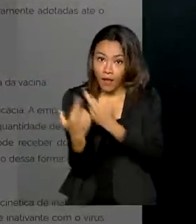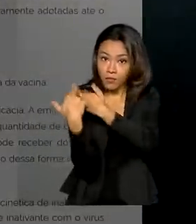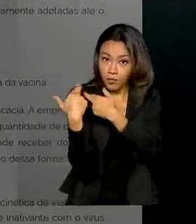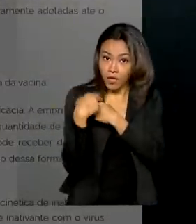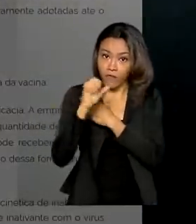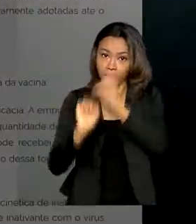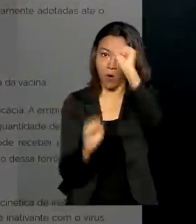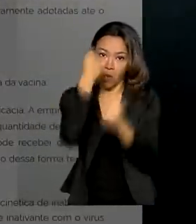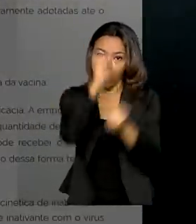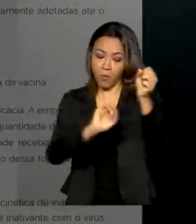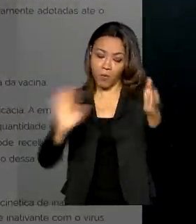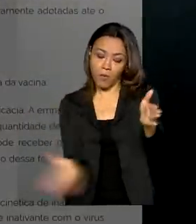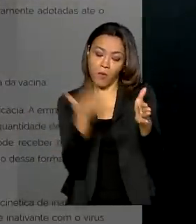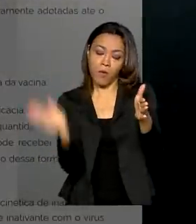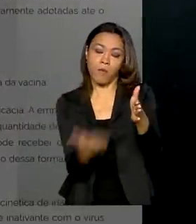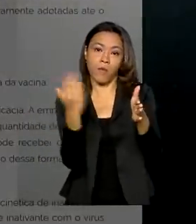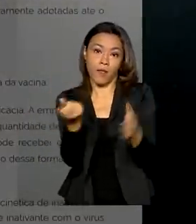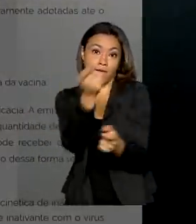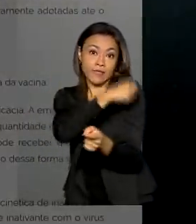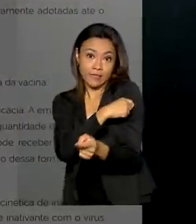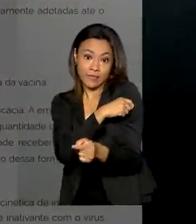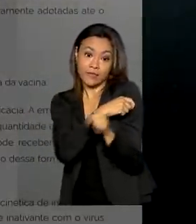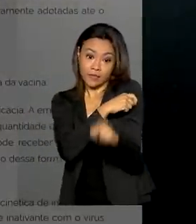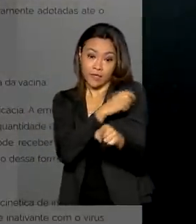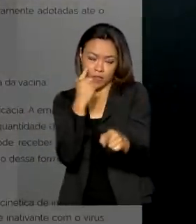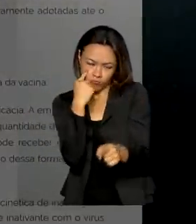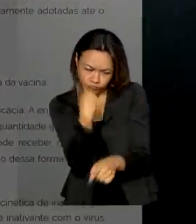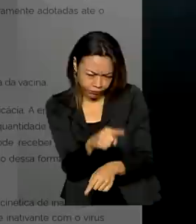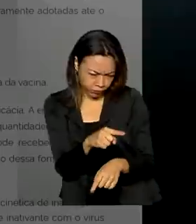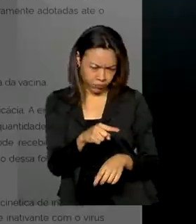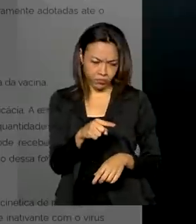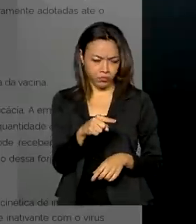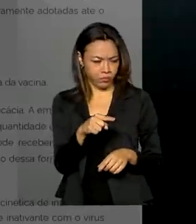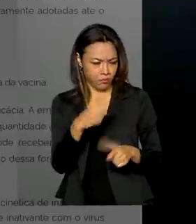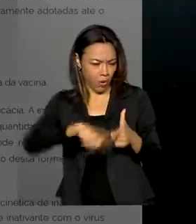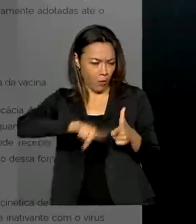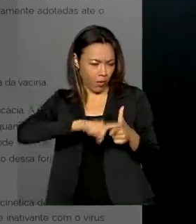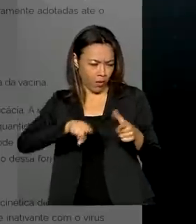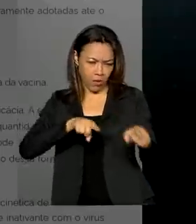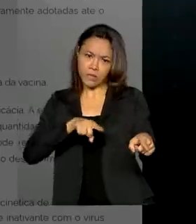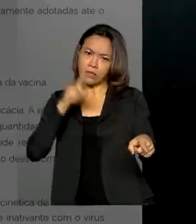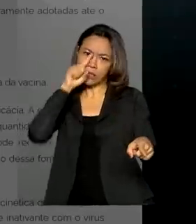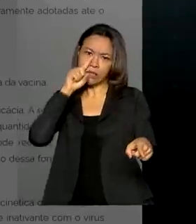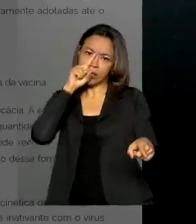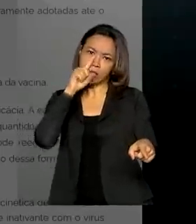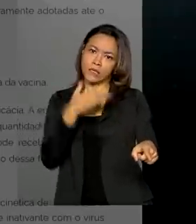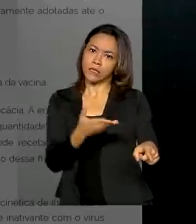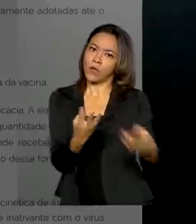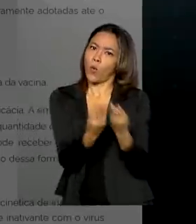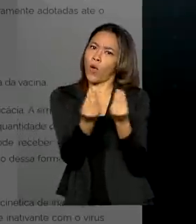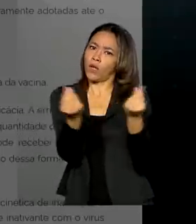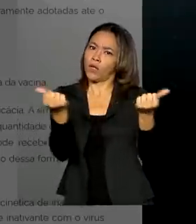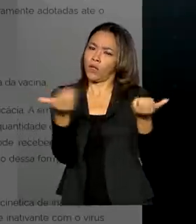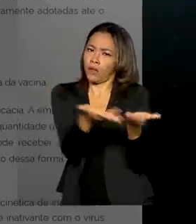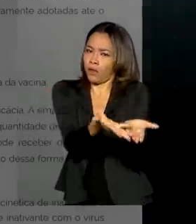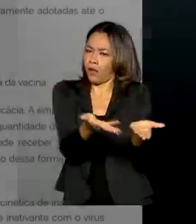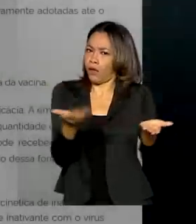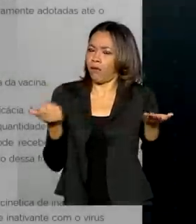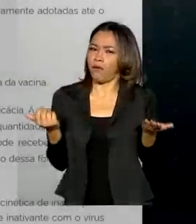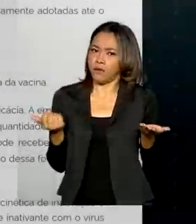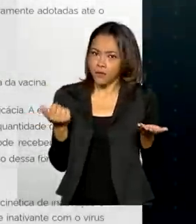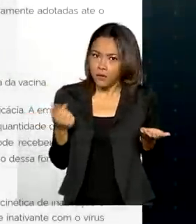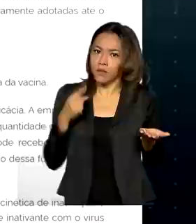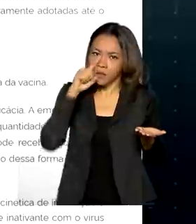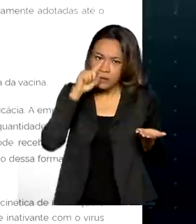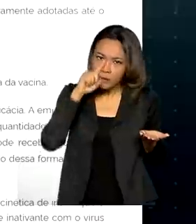fabricação da vacina Covaxin, os inspetores encontraram problemas que poderiam pôr em risco a qualidade do imunizante e